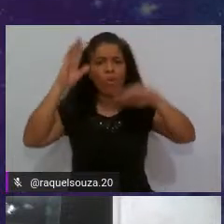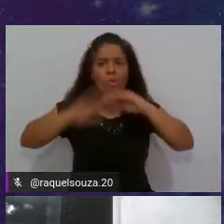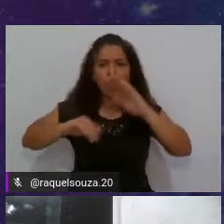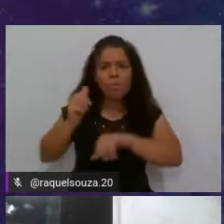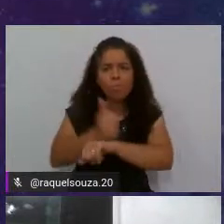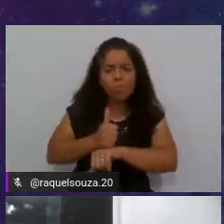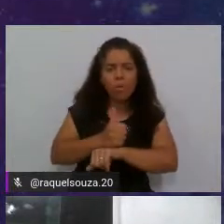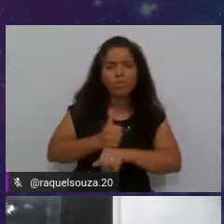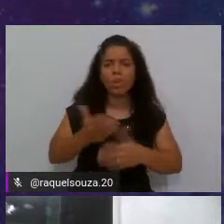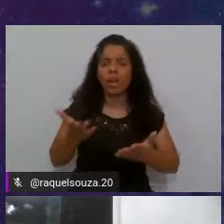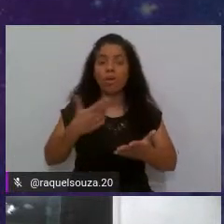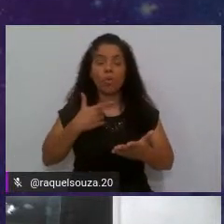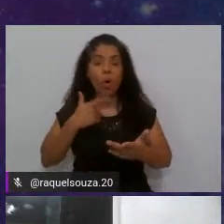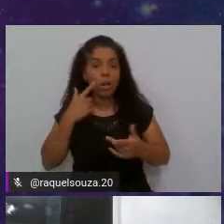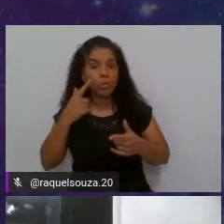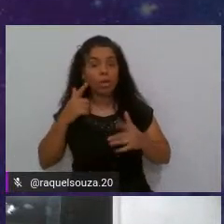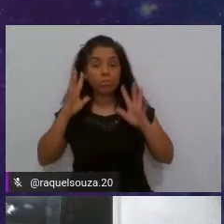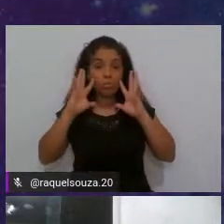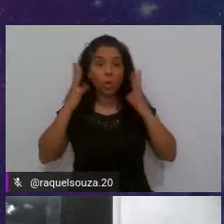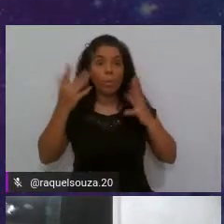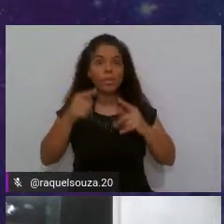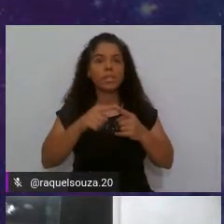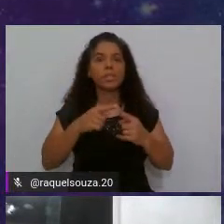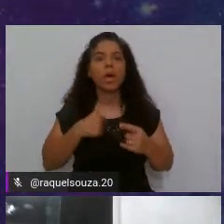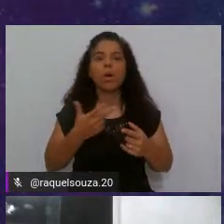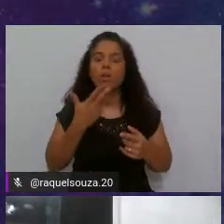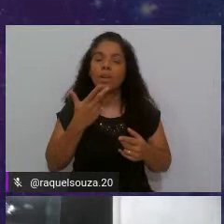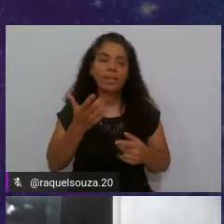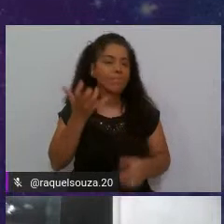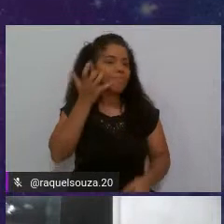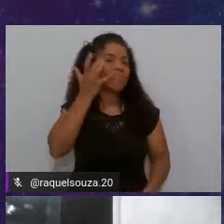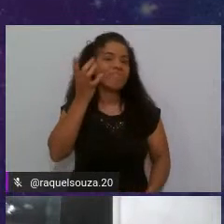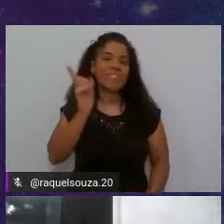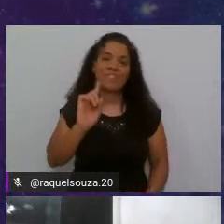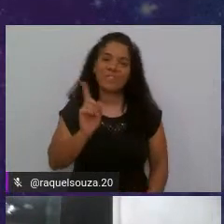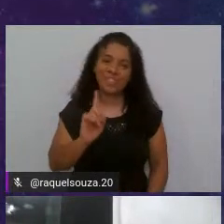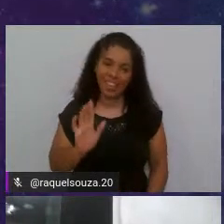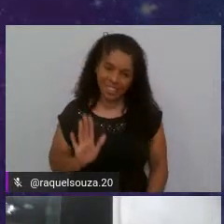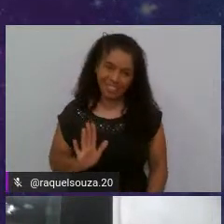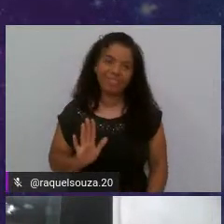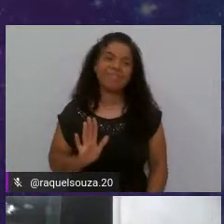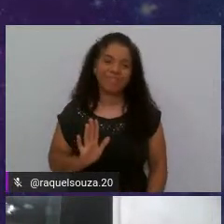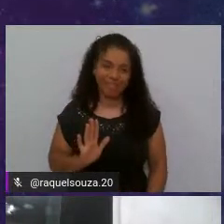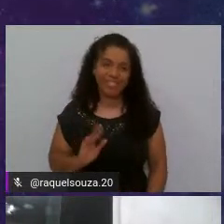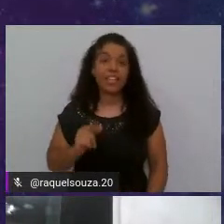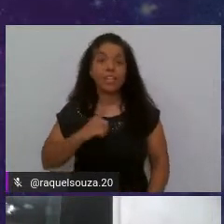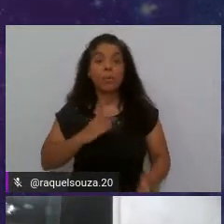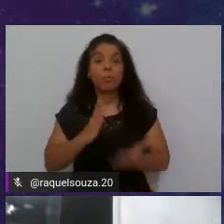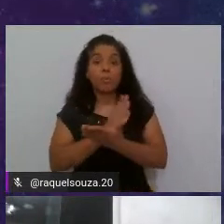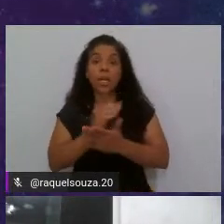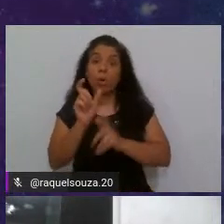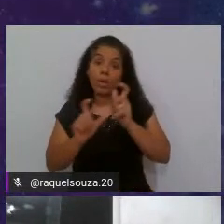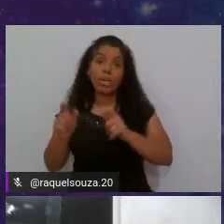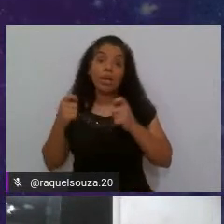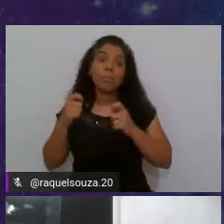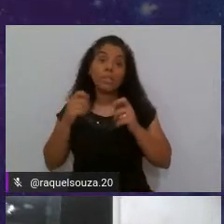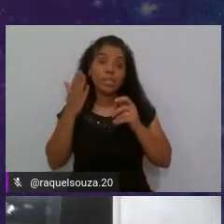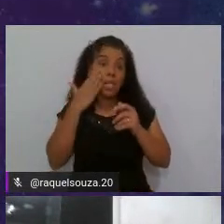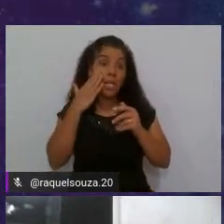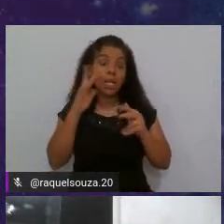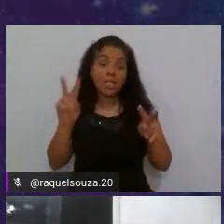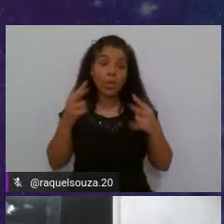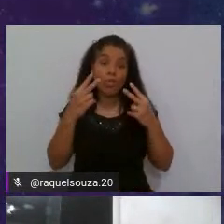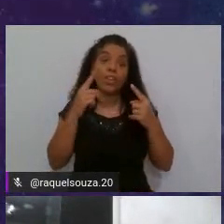eu tomei, quando eu tomei essa decisão, gente, eu falo para vocês, não é fácil, pode ter alguém aqui que precisa ouvir isso,